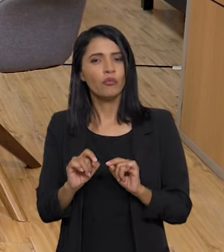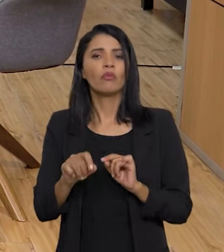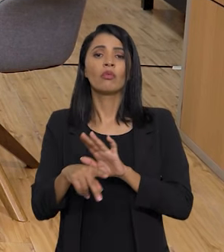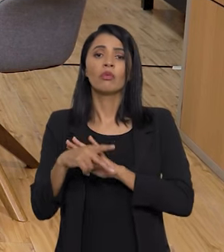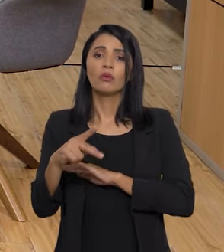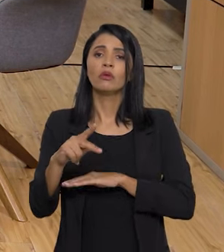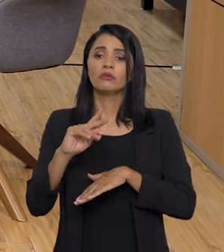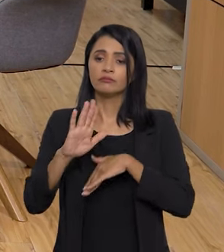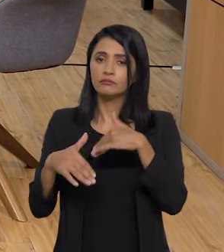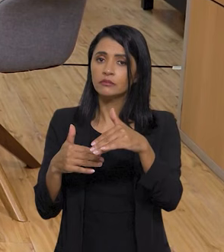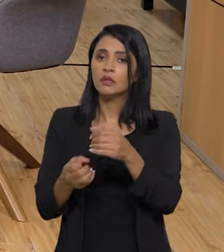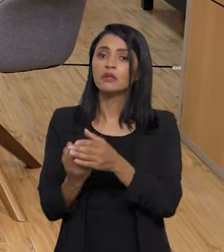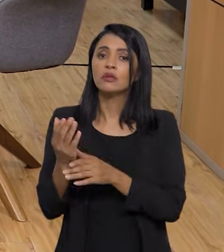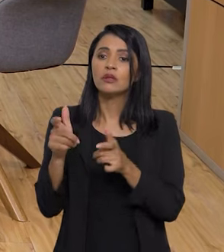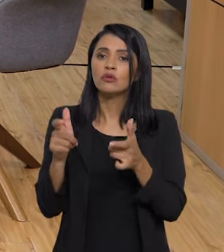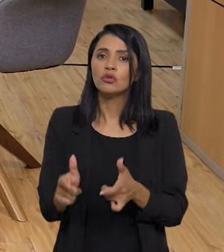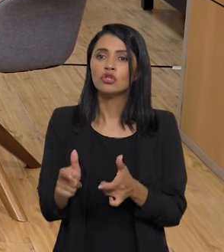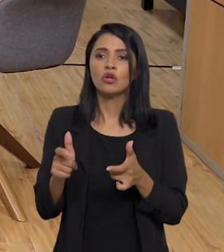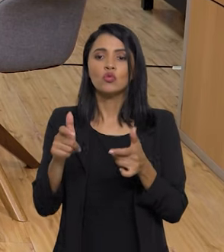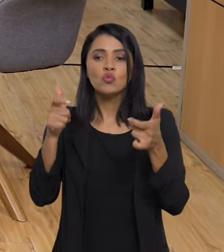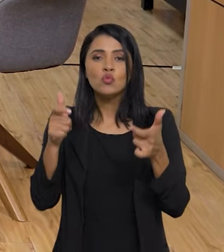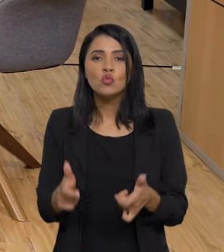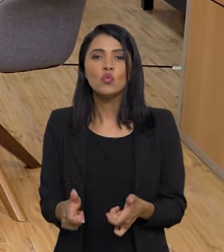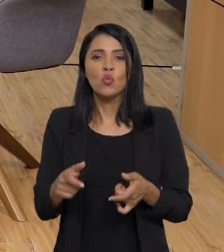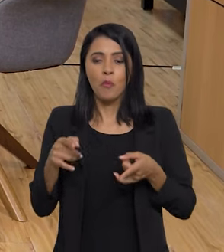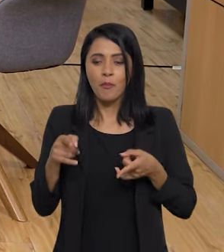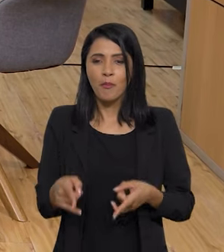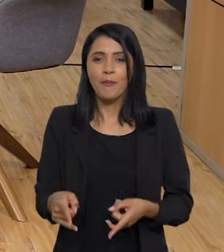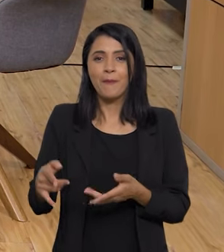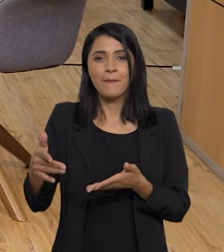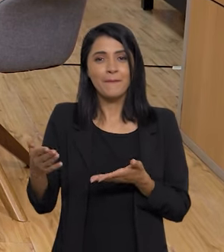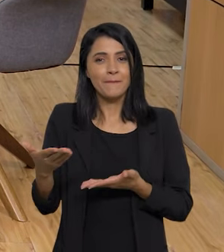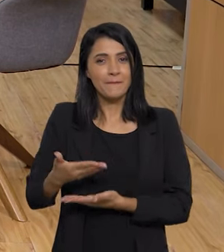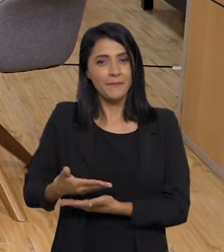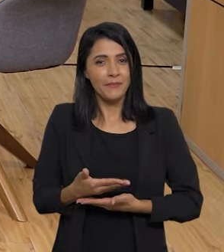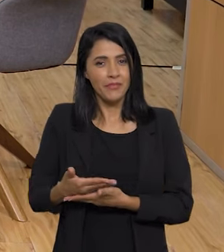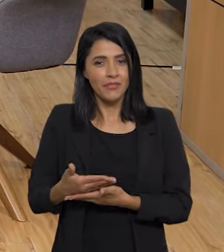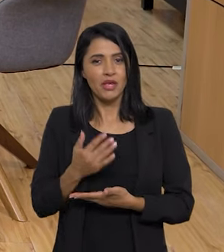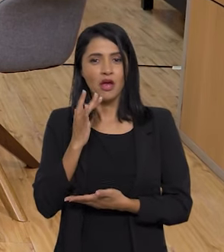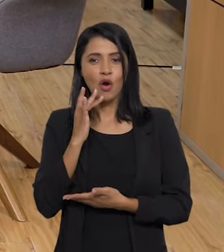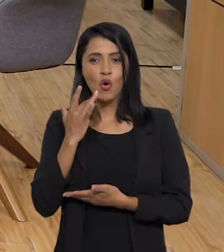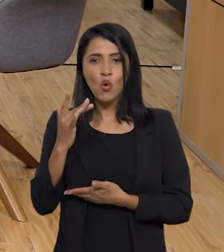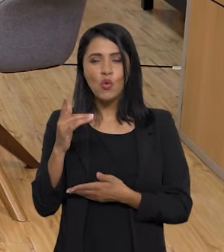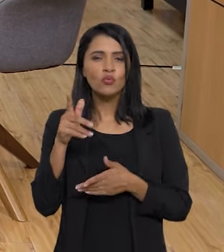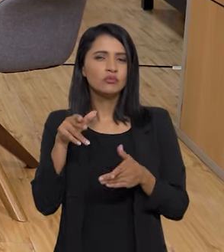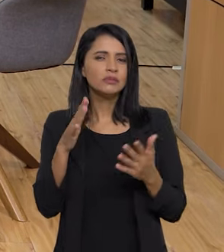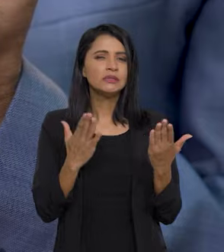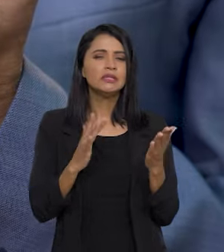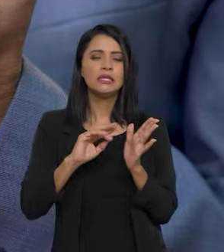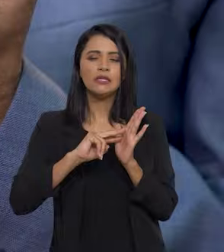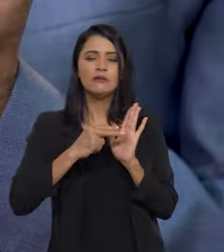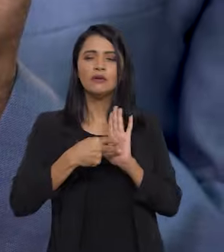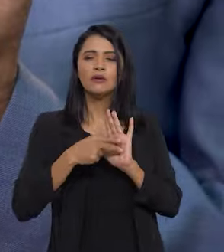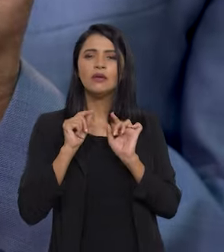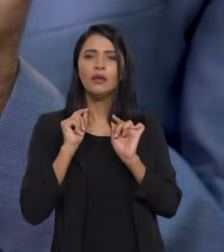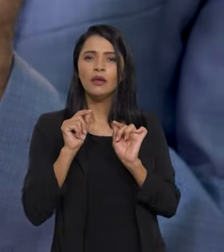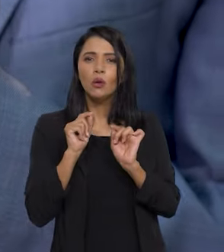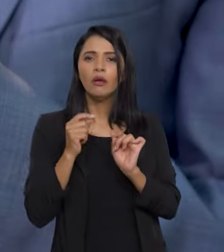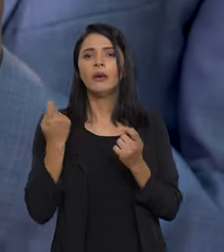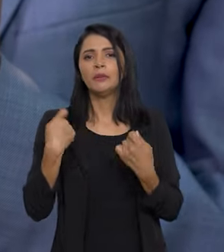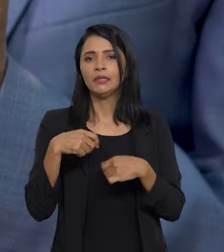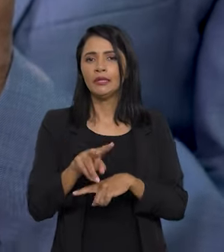sejam desenvolvidos em berço de ouro. O que é berço de ouro? Tem que ter crédito, tem que ter